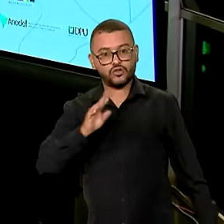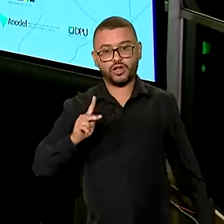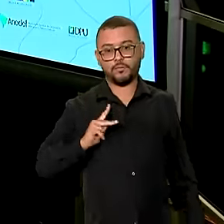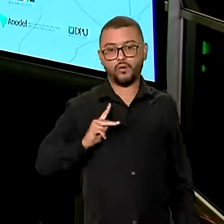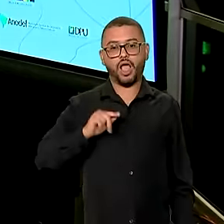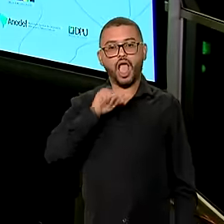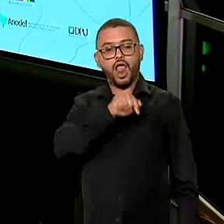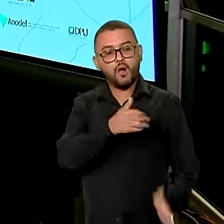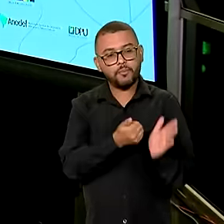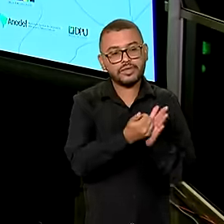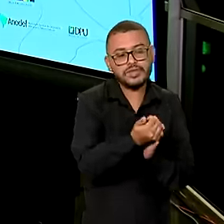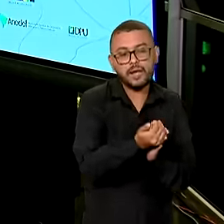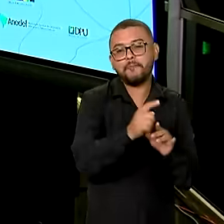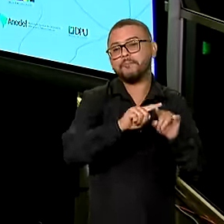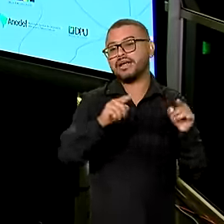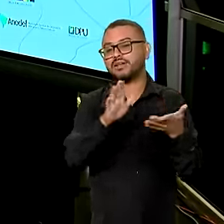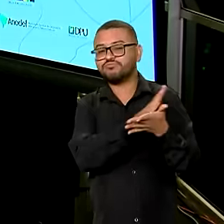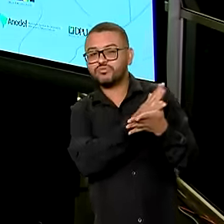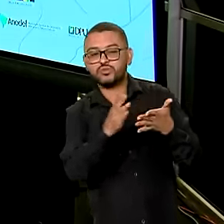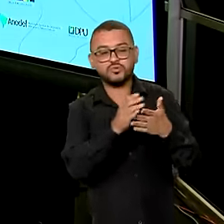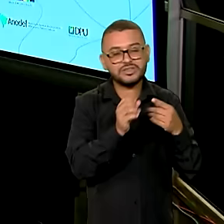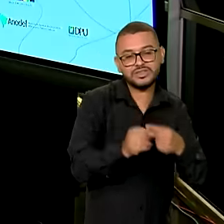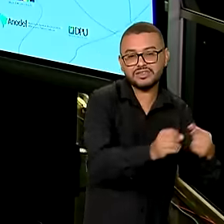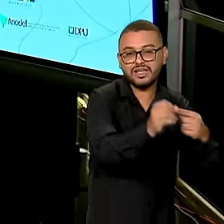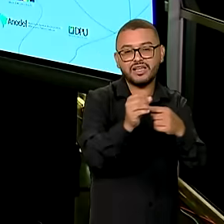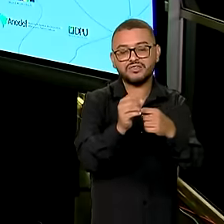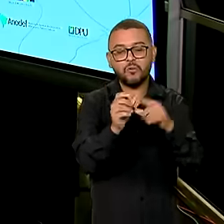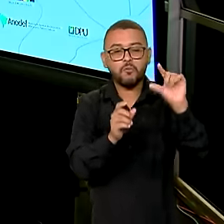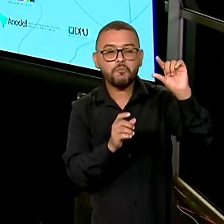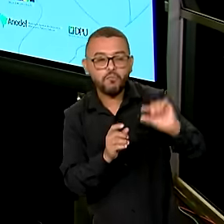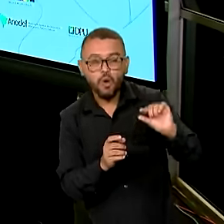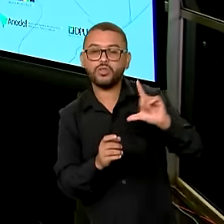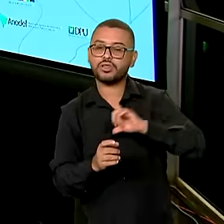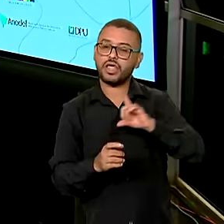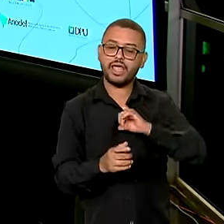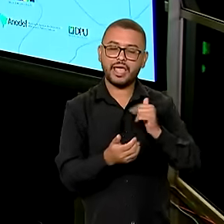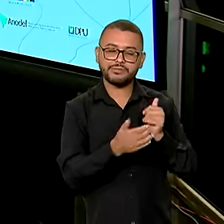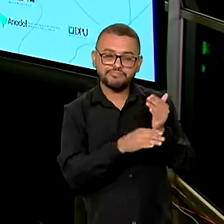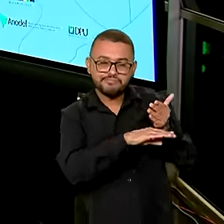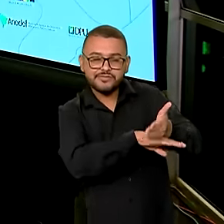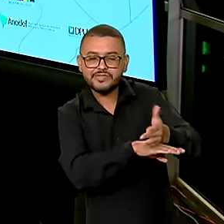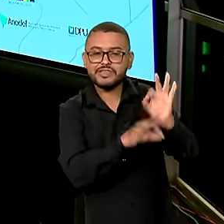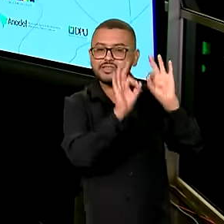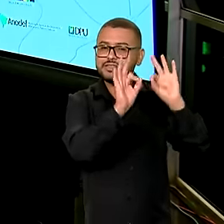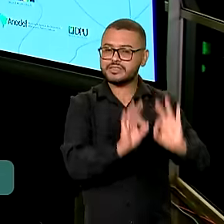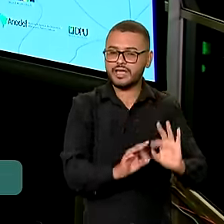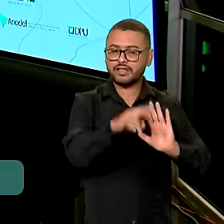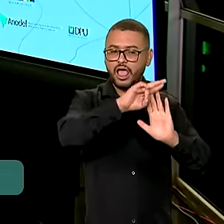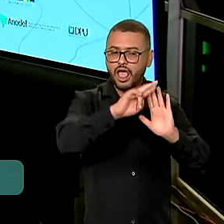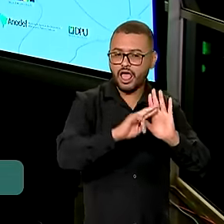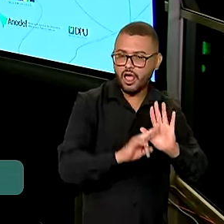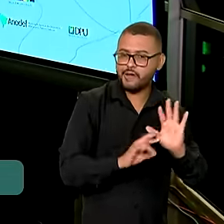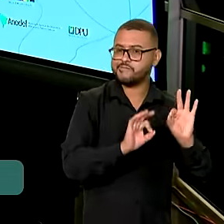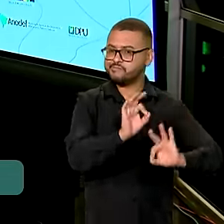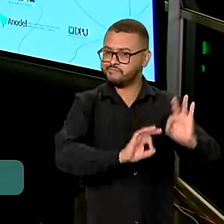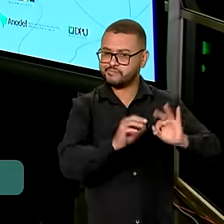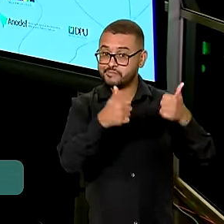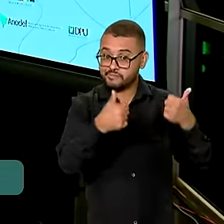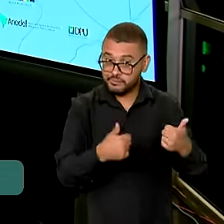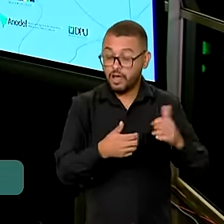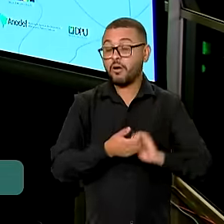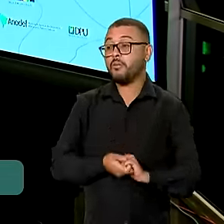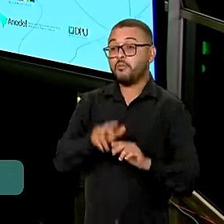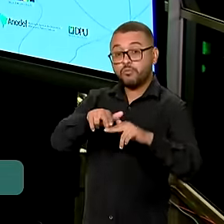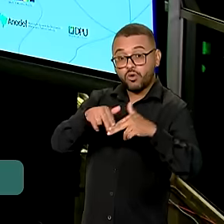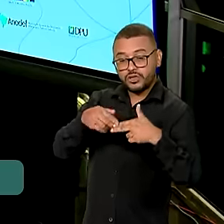públicas. Mas só metade dos municípios brasileiros conta com serviços regulares da defensoria. É por isso